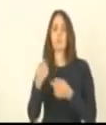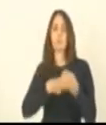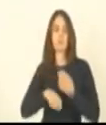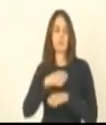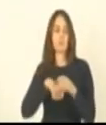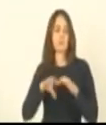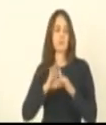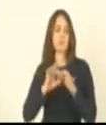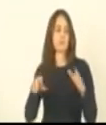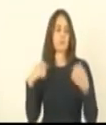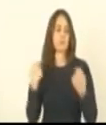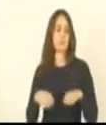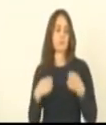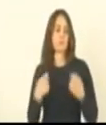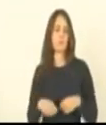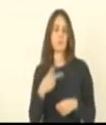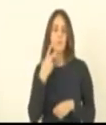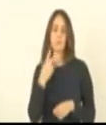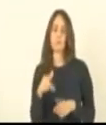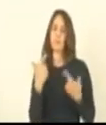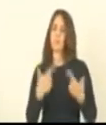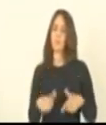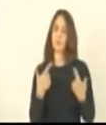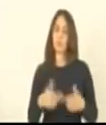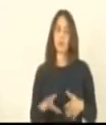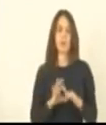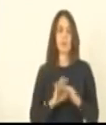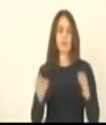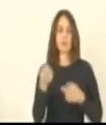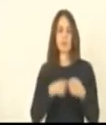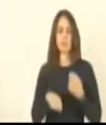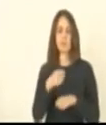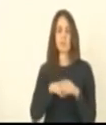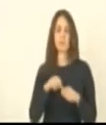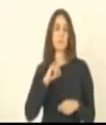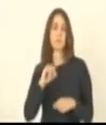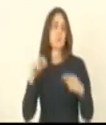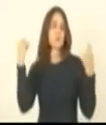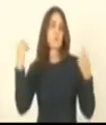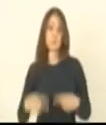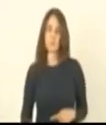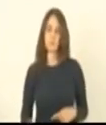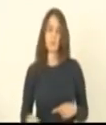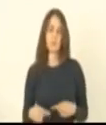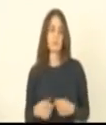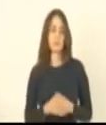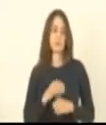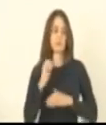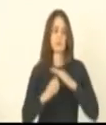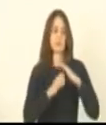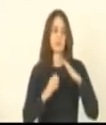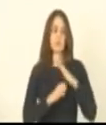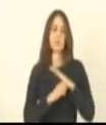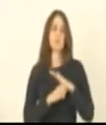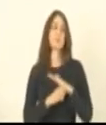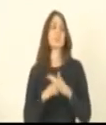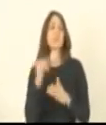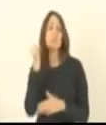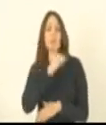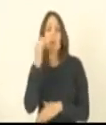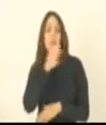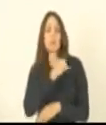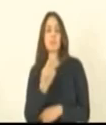só que a gente precisa falar que não existe liberalismo econômico sem competitividade as empresas que fornecem energia são